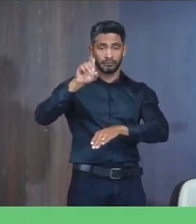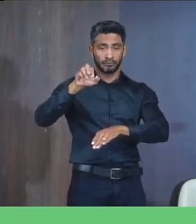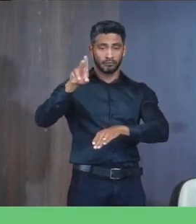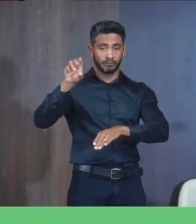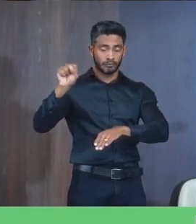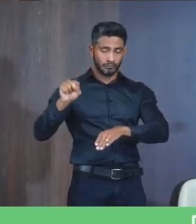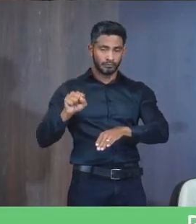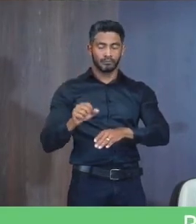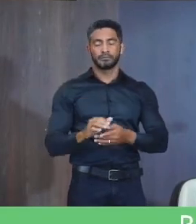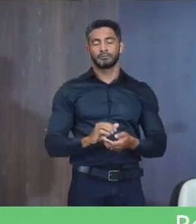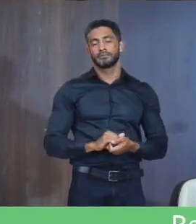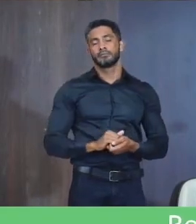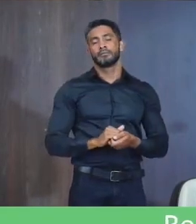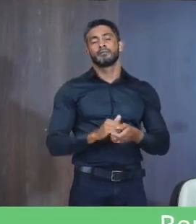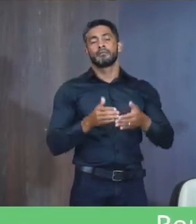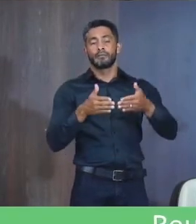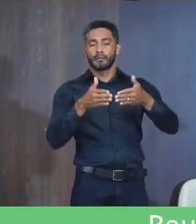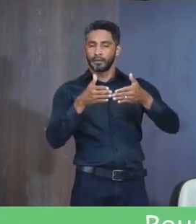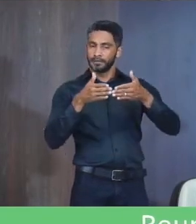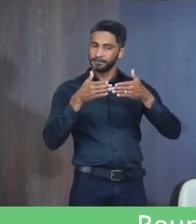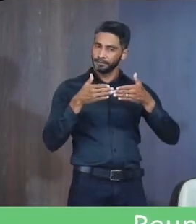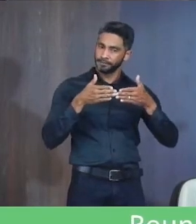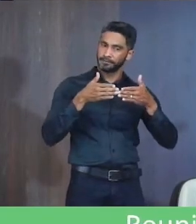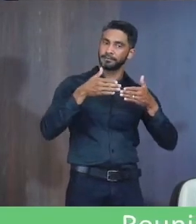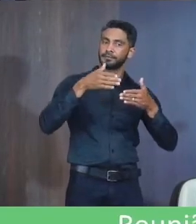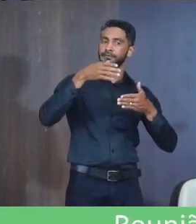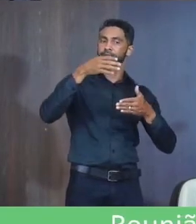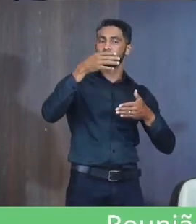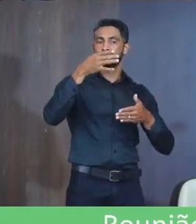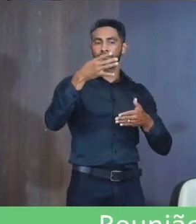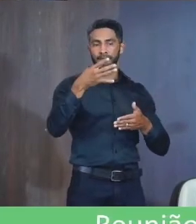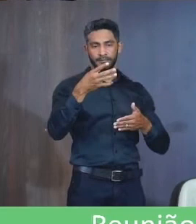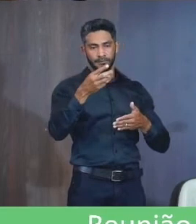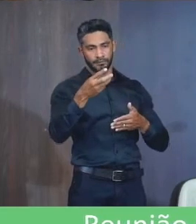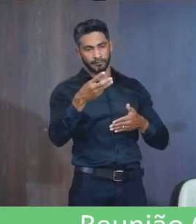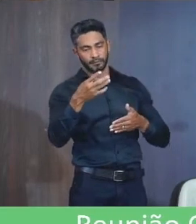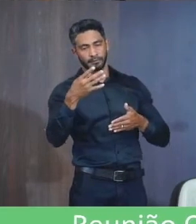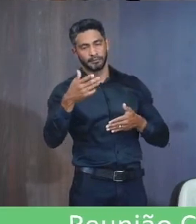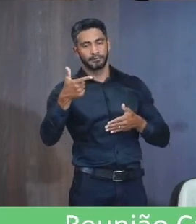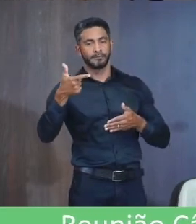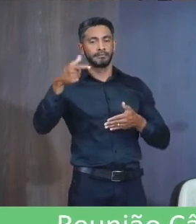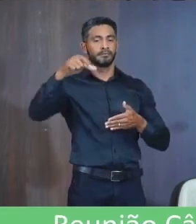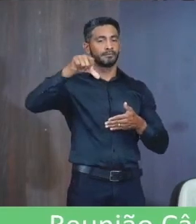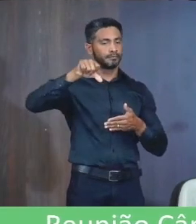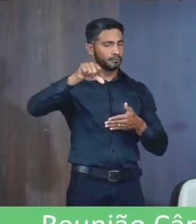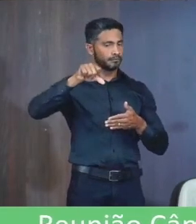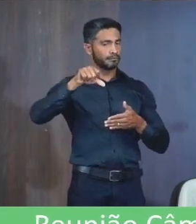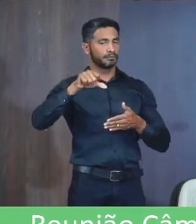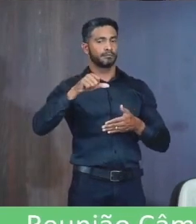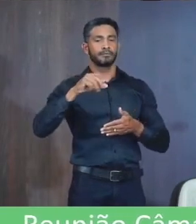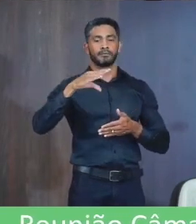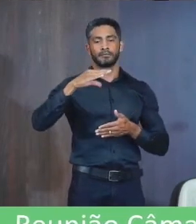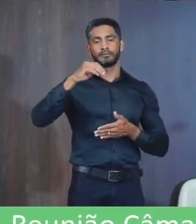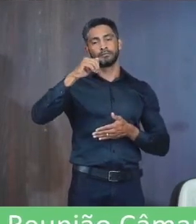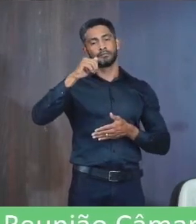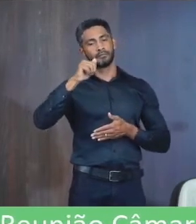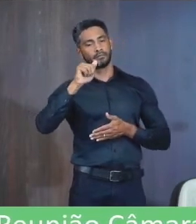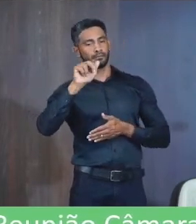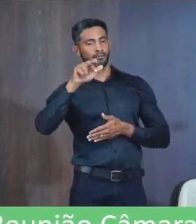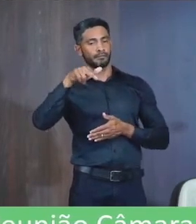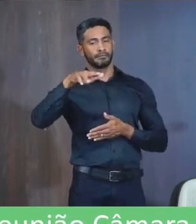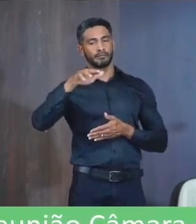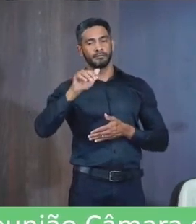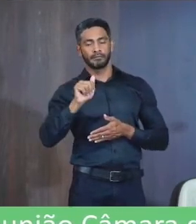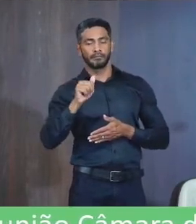Requerimento 429 2022 Autoria A vereadora Carmelina Romana Da Silva Teixeira Excelentíssimo Senhor